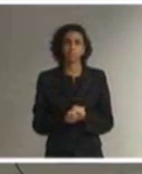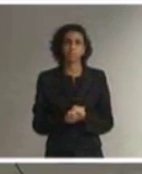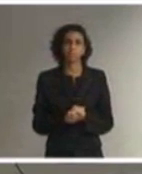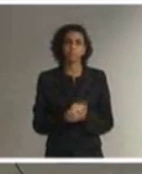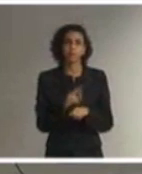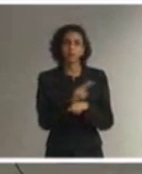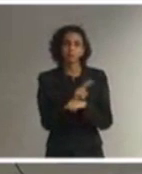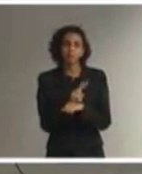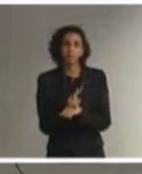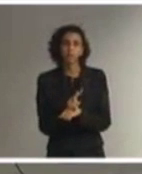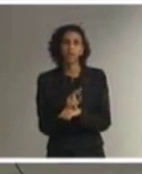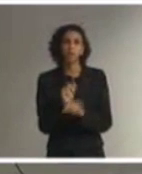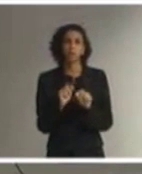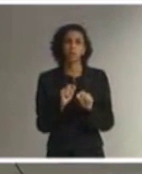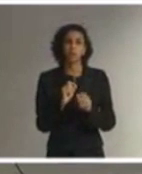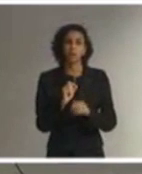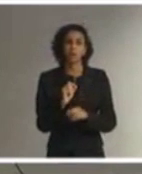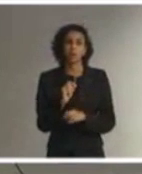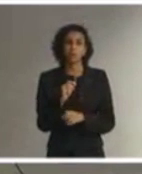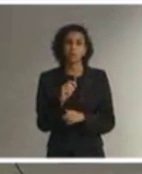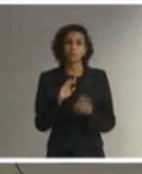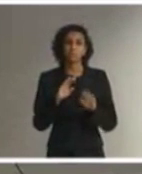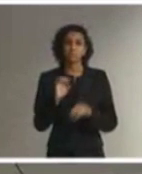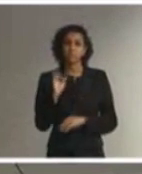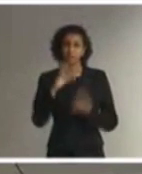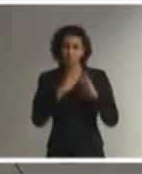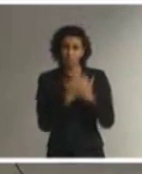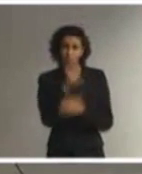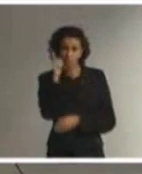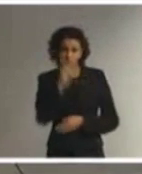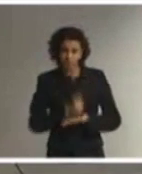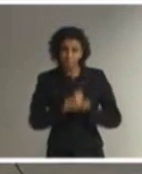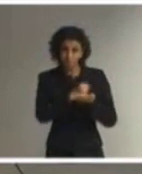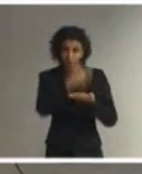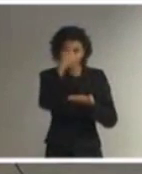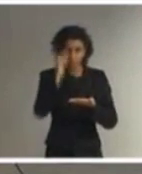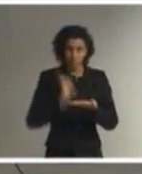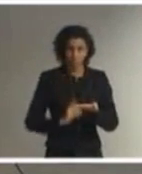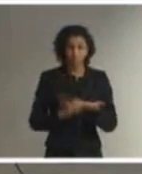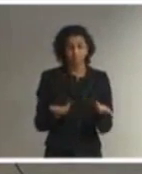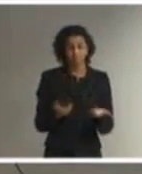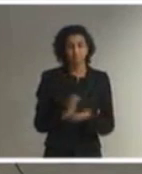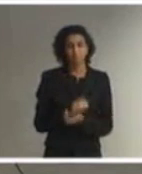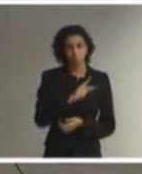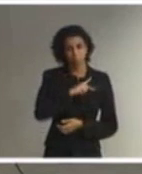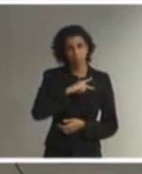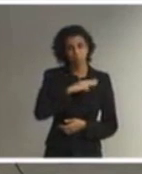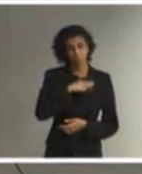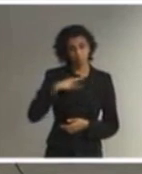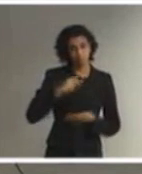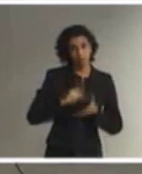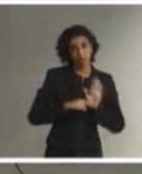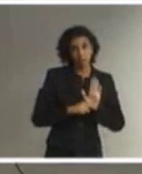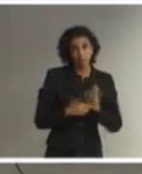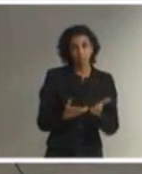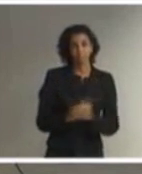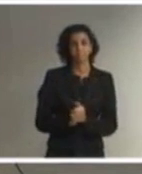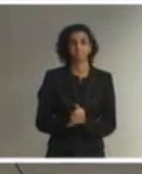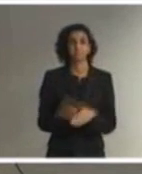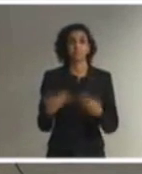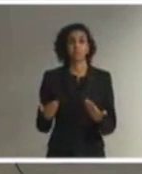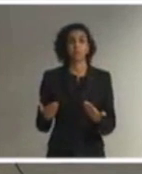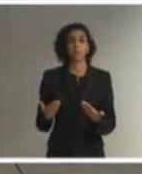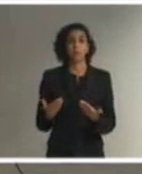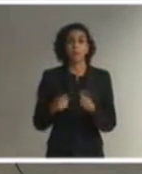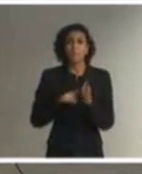especializado ao aluno com deficiência. As estatísticas demonstram que as nossas escolas, principalmente as